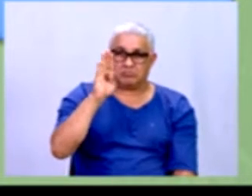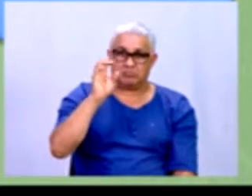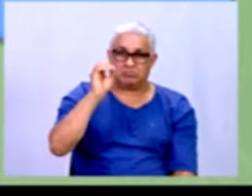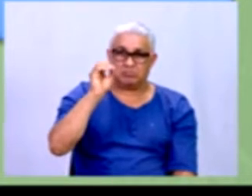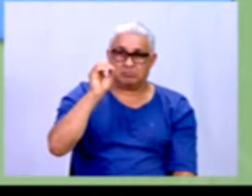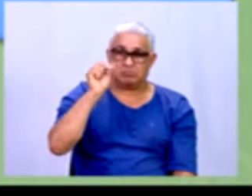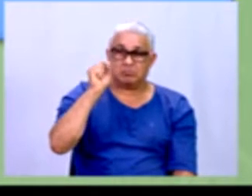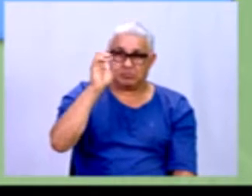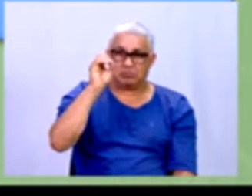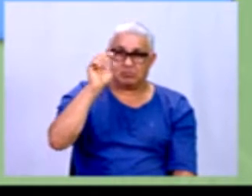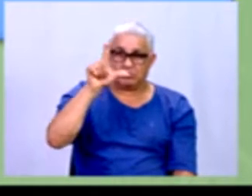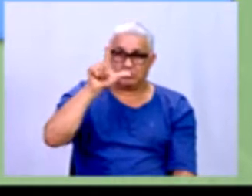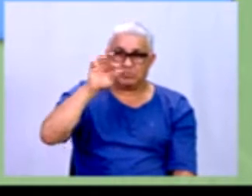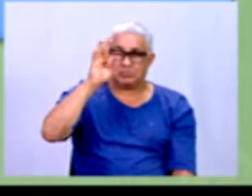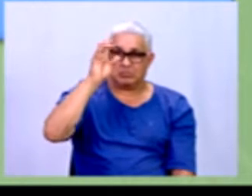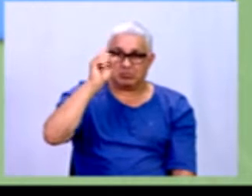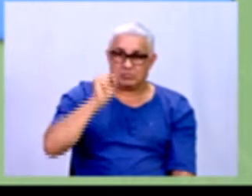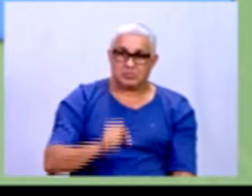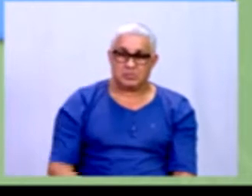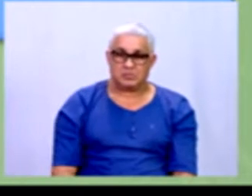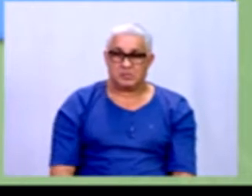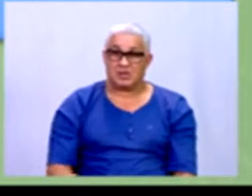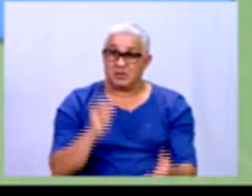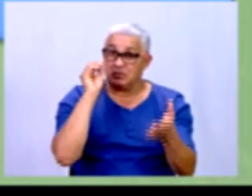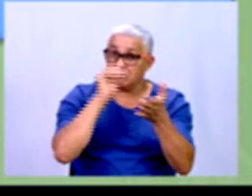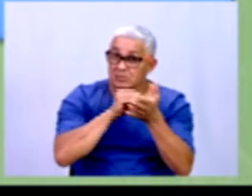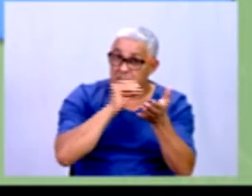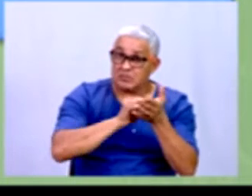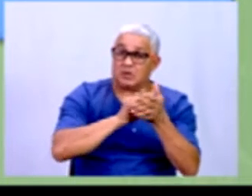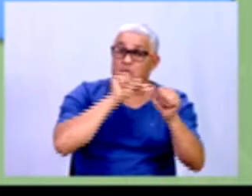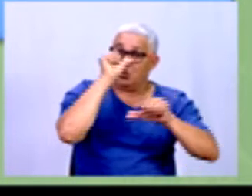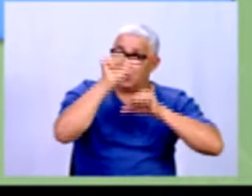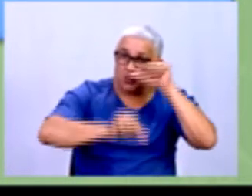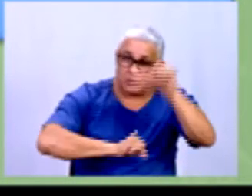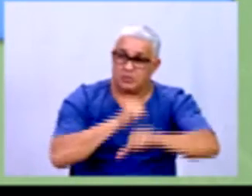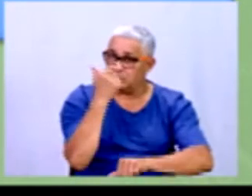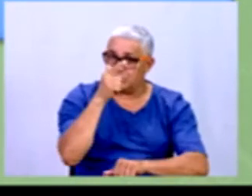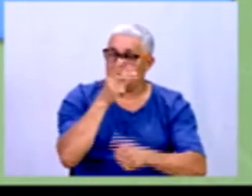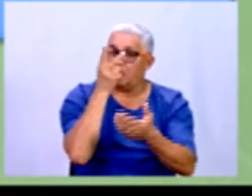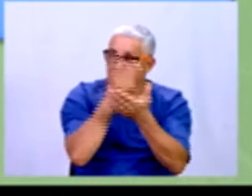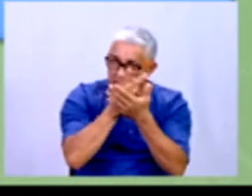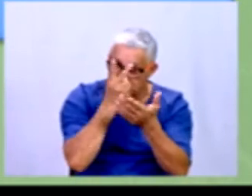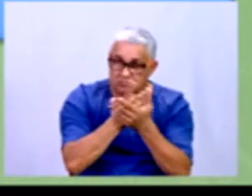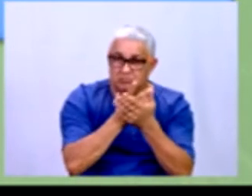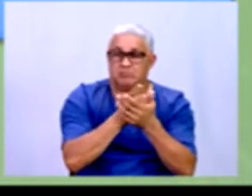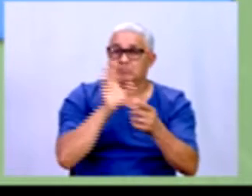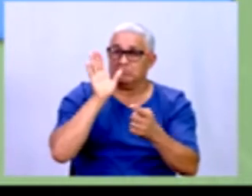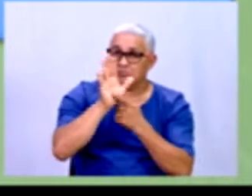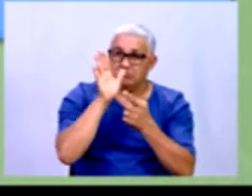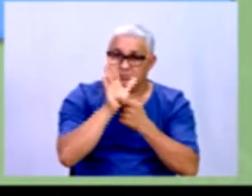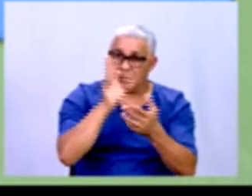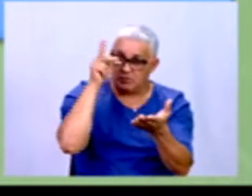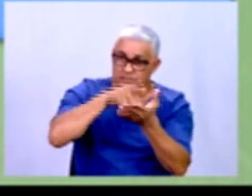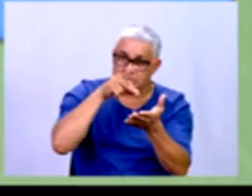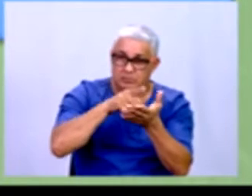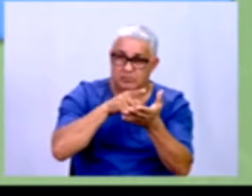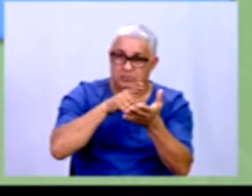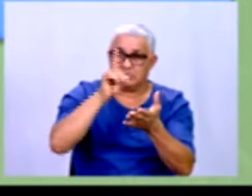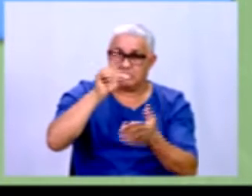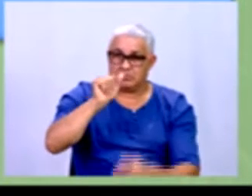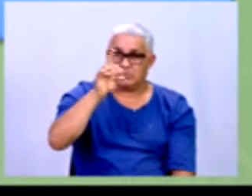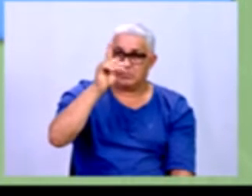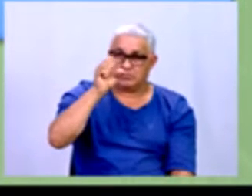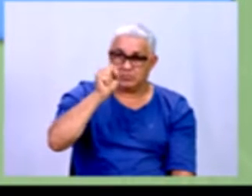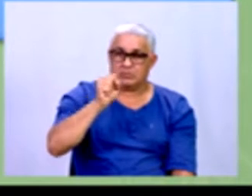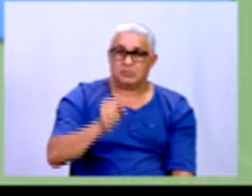são aqueles que ainda não sofreram alterações, apresentando os dados reais, tais como foram